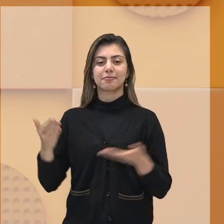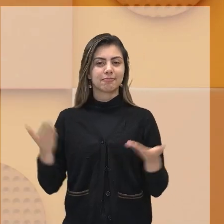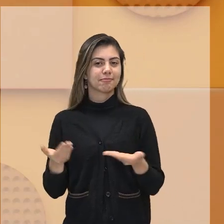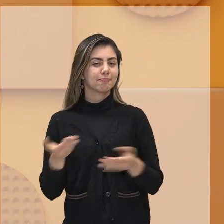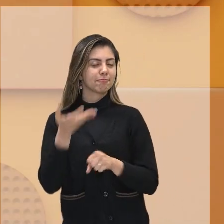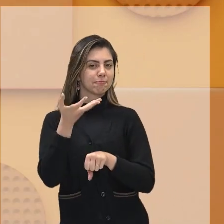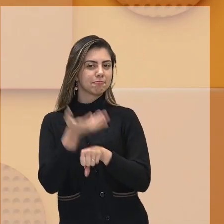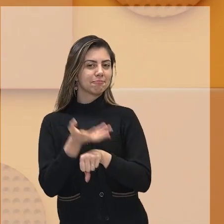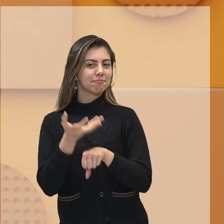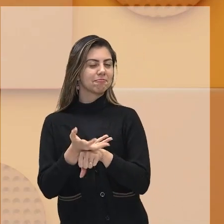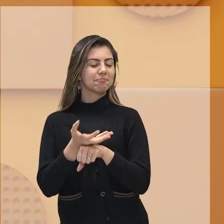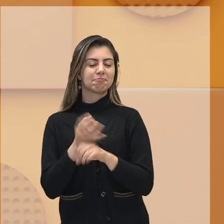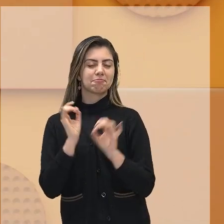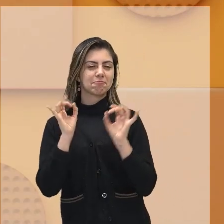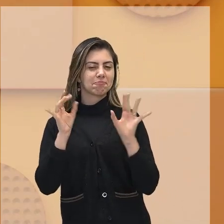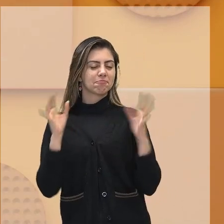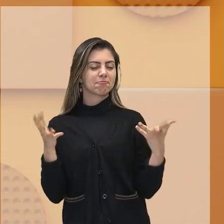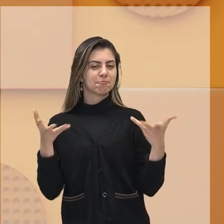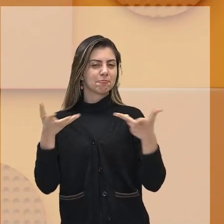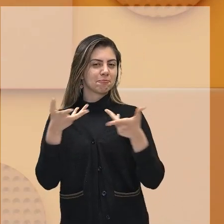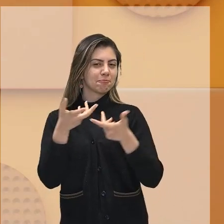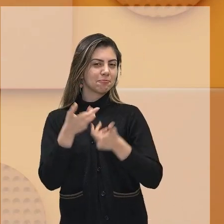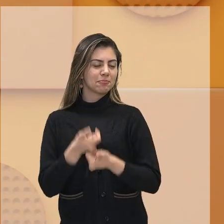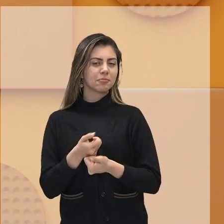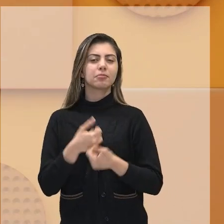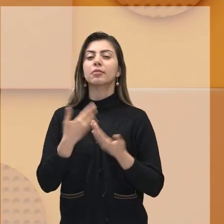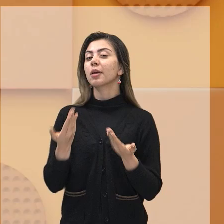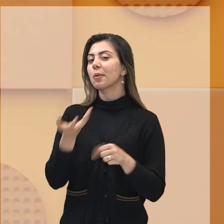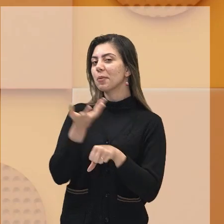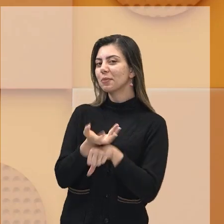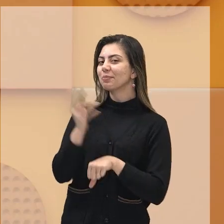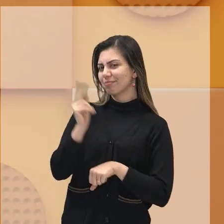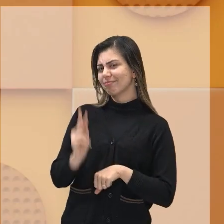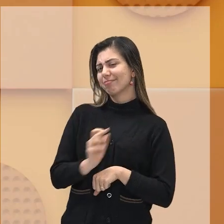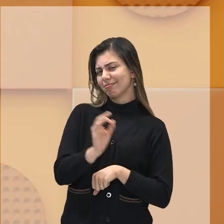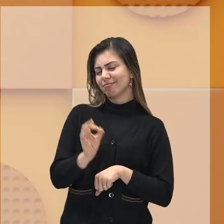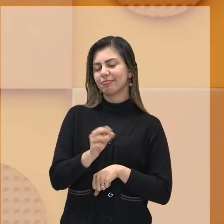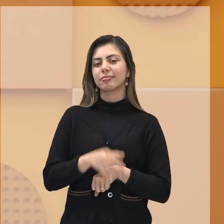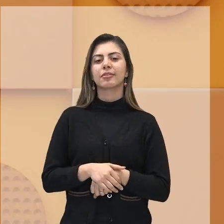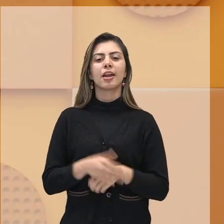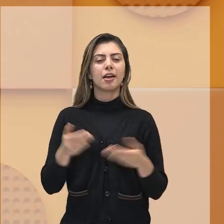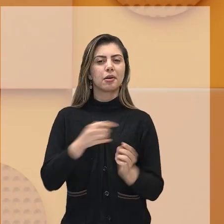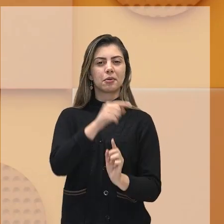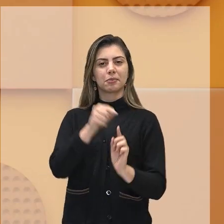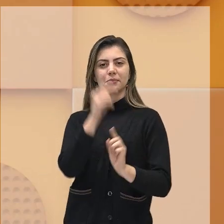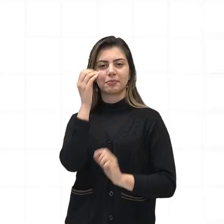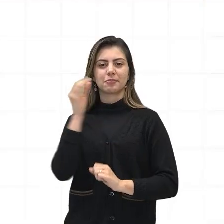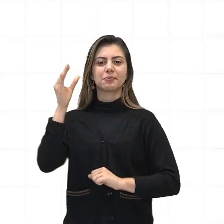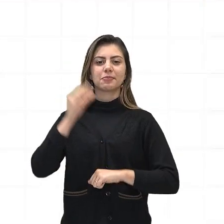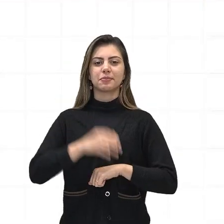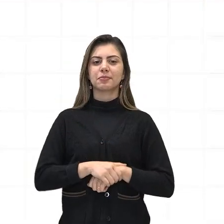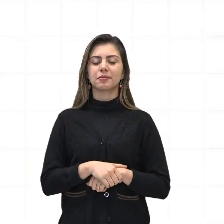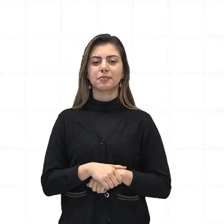que é o melhor componente, que é o componente de história. Vamos ao objeto do conhecimento.